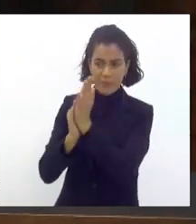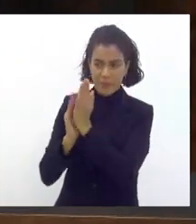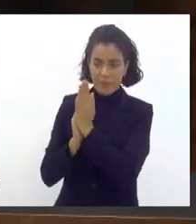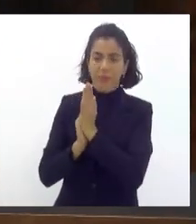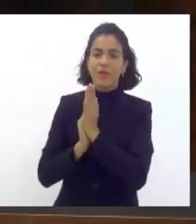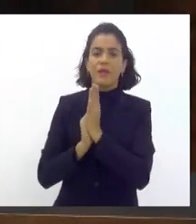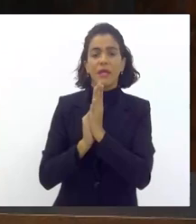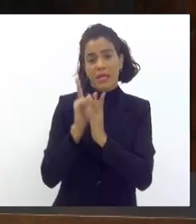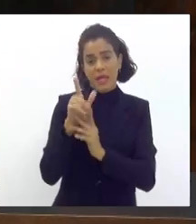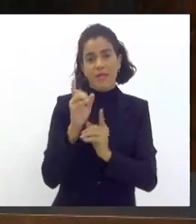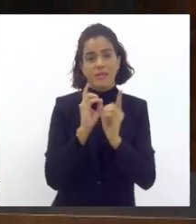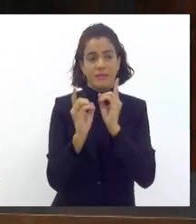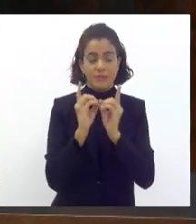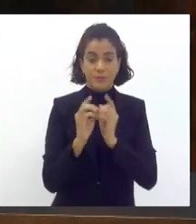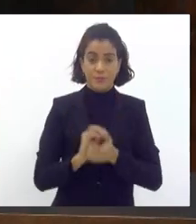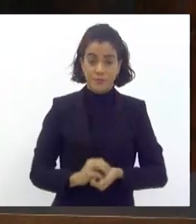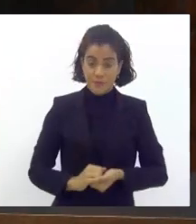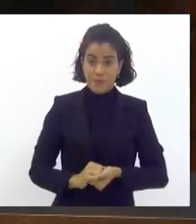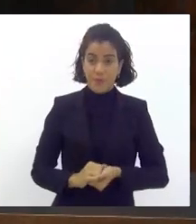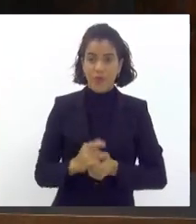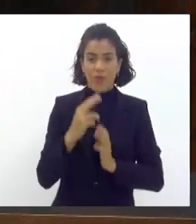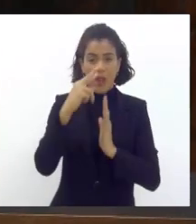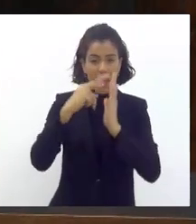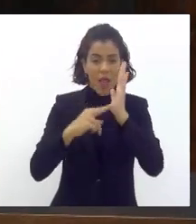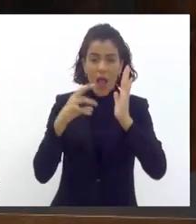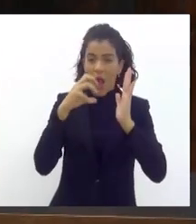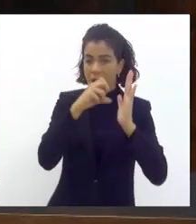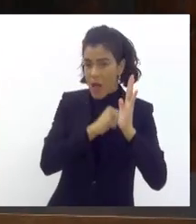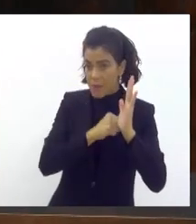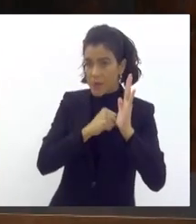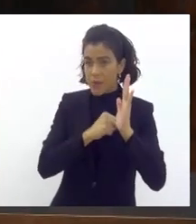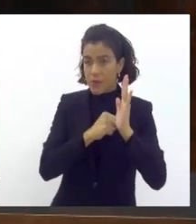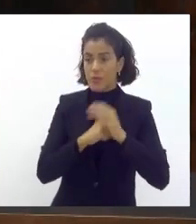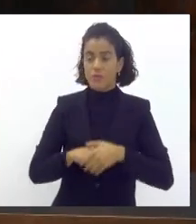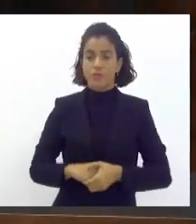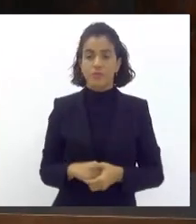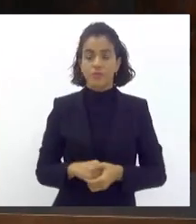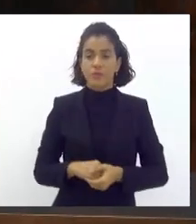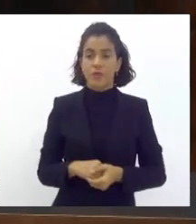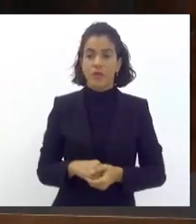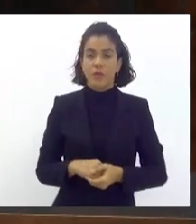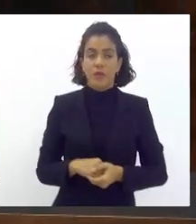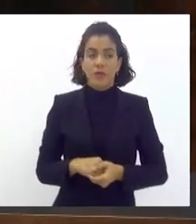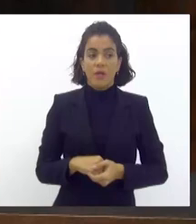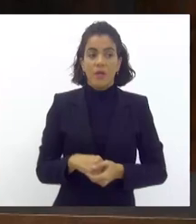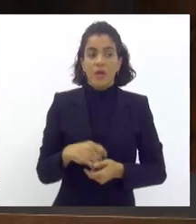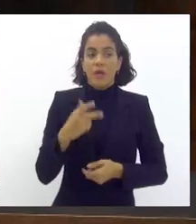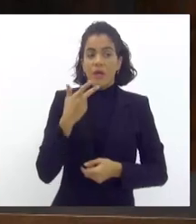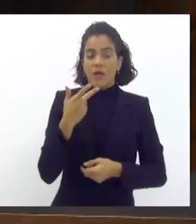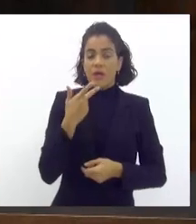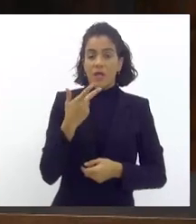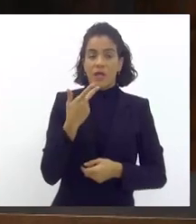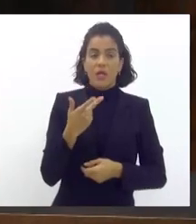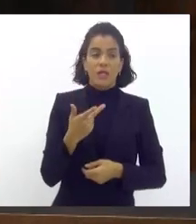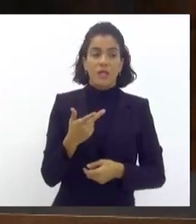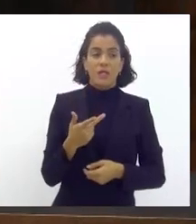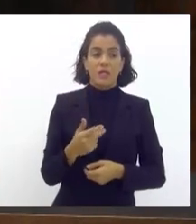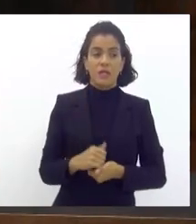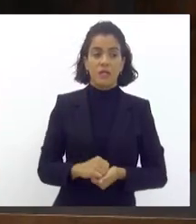dinâmica é essa. Vou ler de forma rápida aqui, antes de passar a palavra ao deputado Vitor Júnior. Vou falar aqui, a nominata presente,